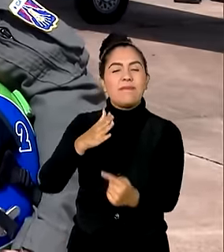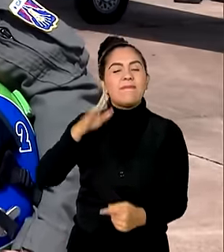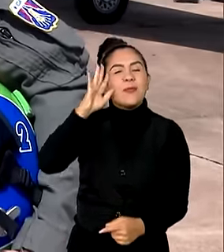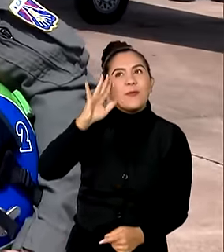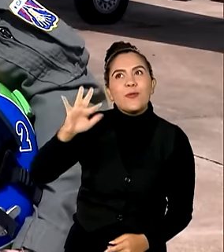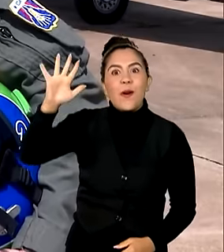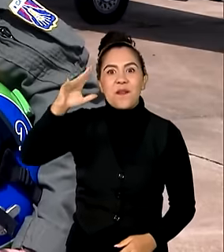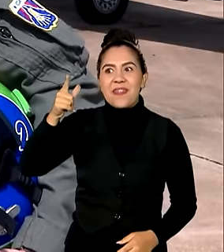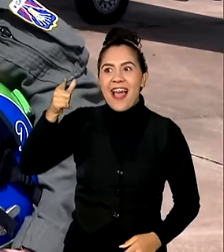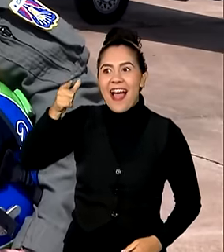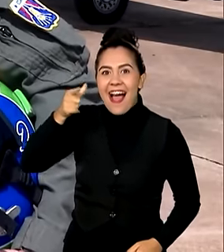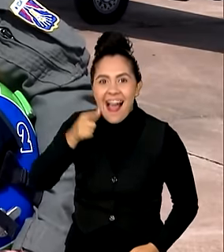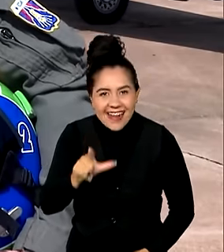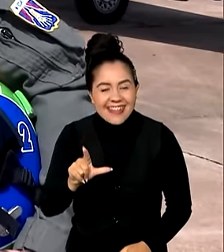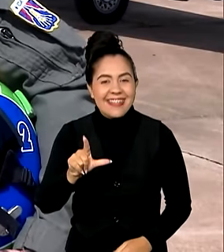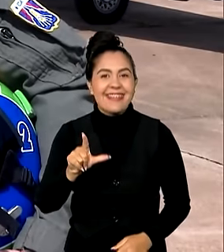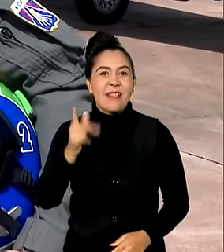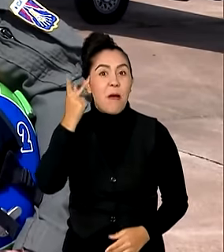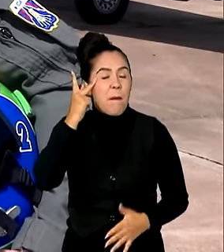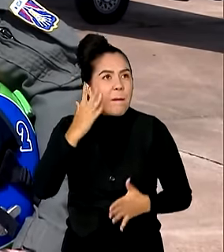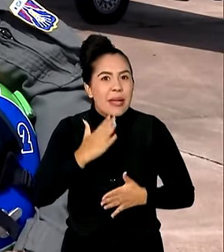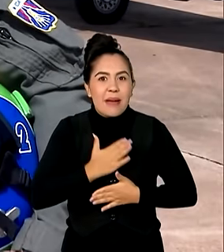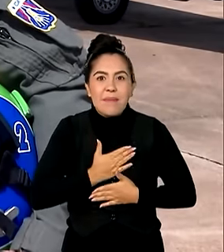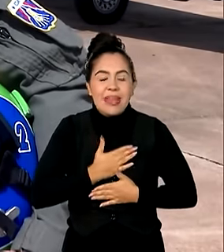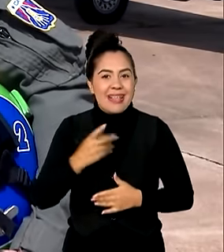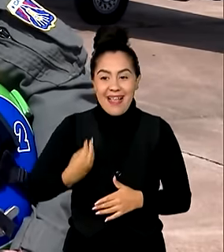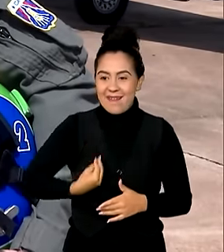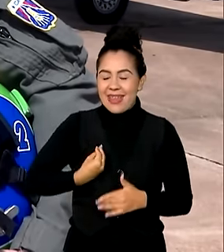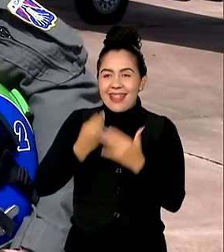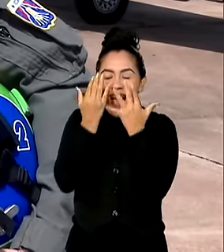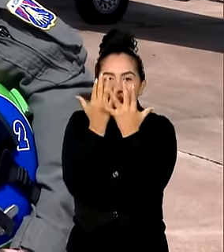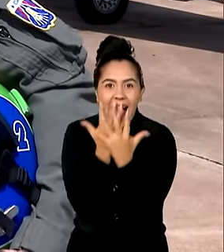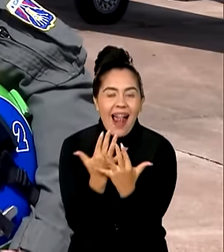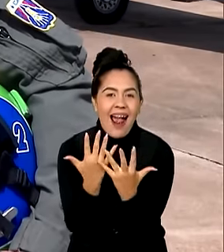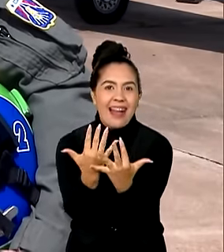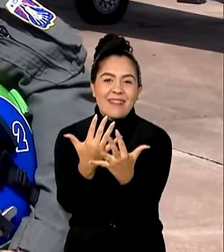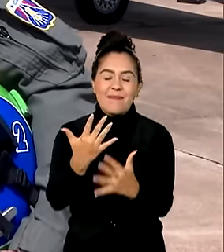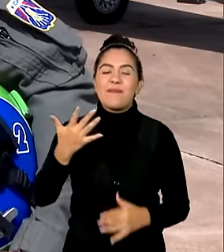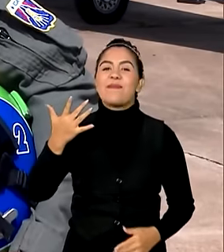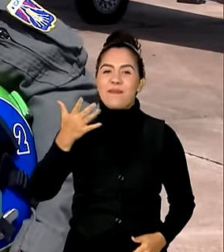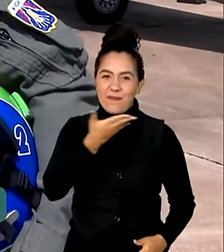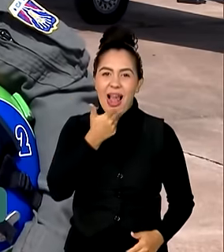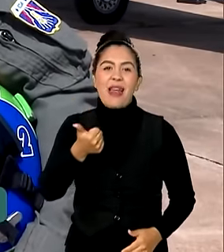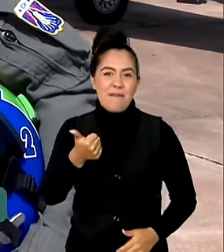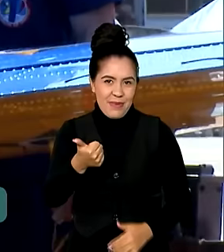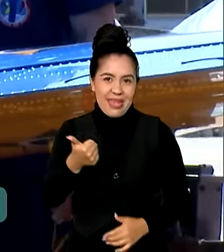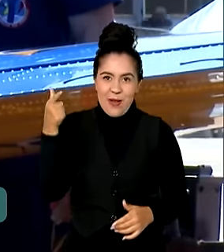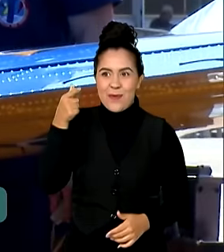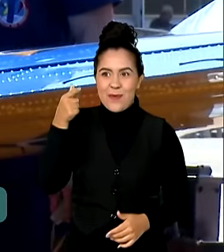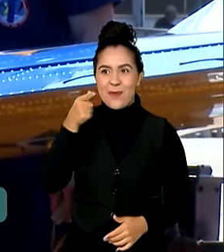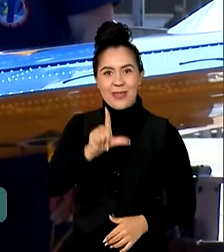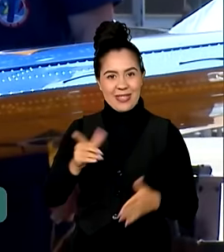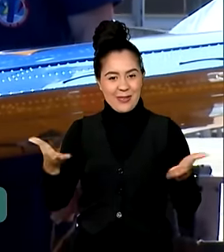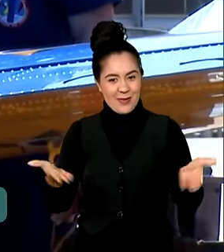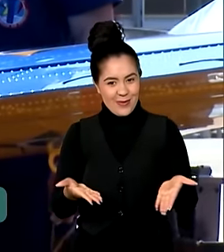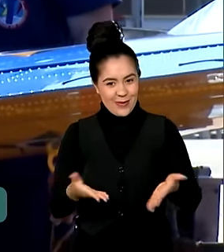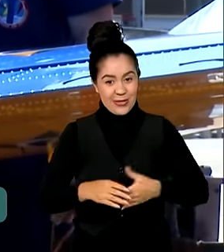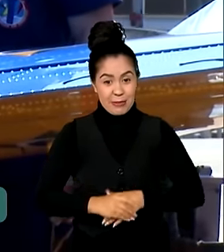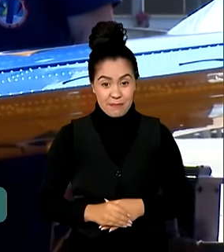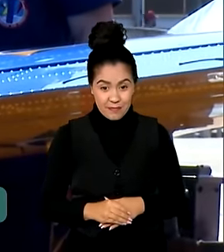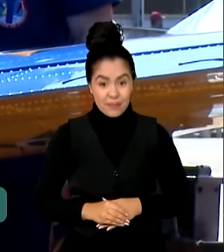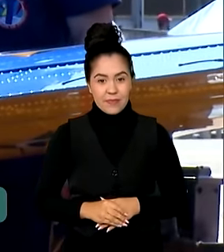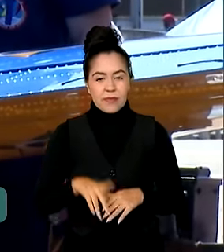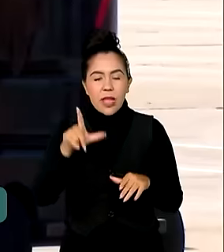foi realizado, eu acho que isso encanta uma vida inteira. É uma vida inteira que vale a pena por ter chegado até aqui. A ferência dos